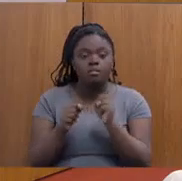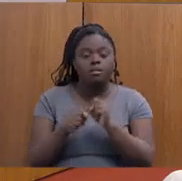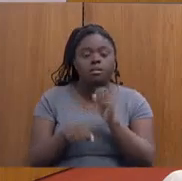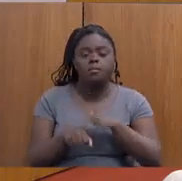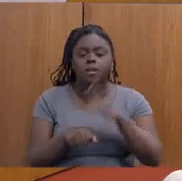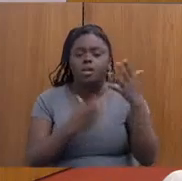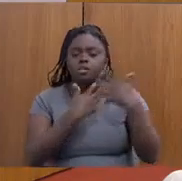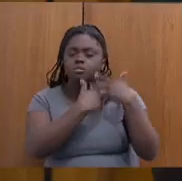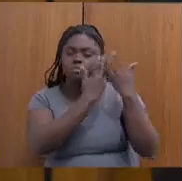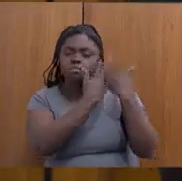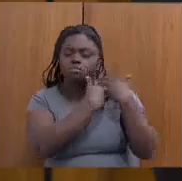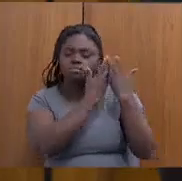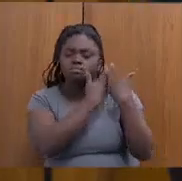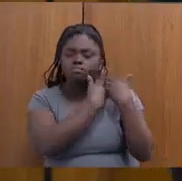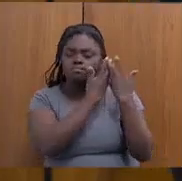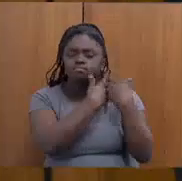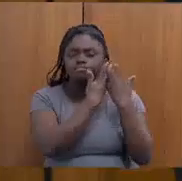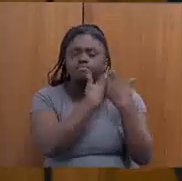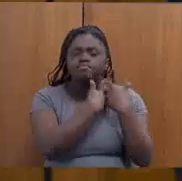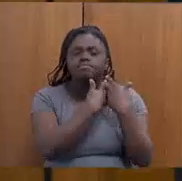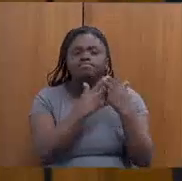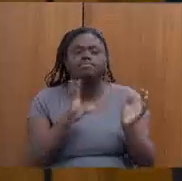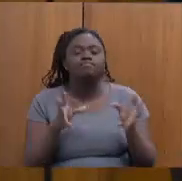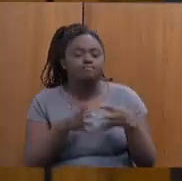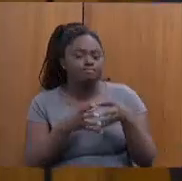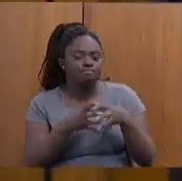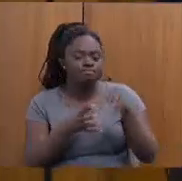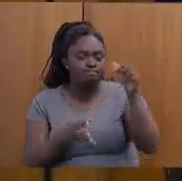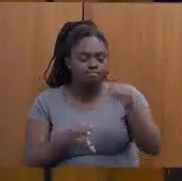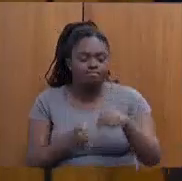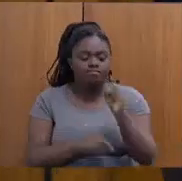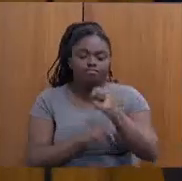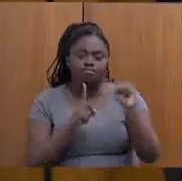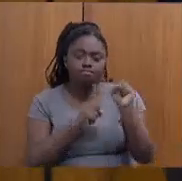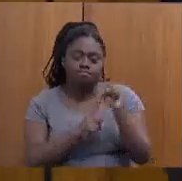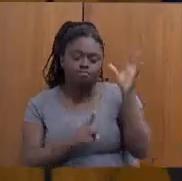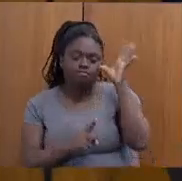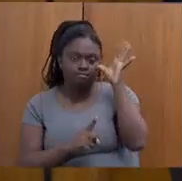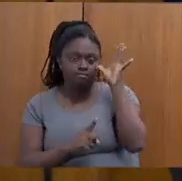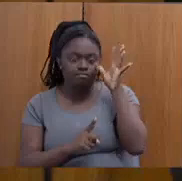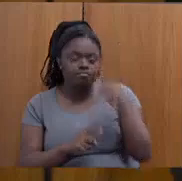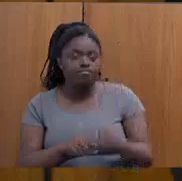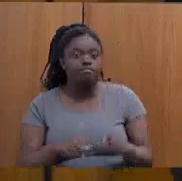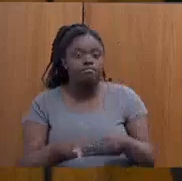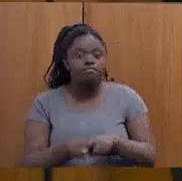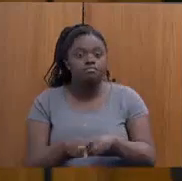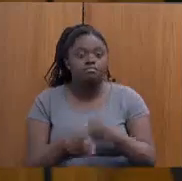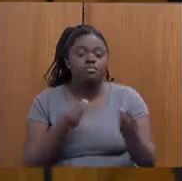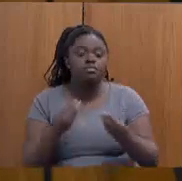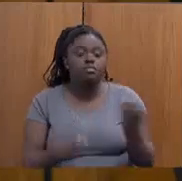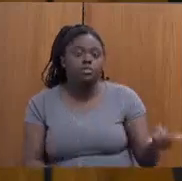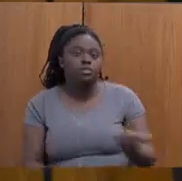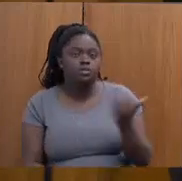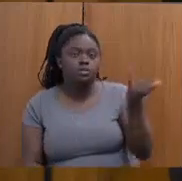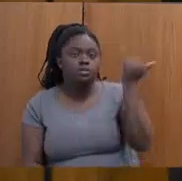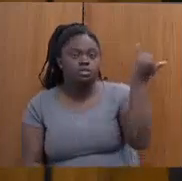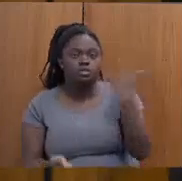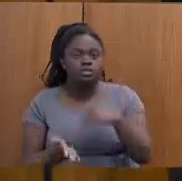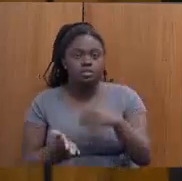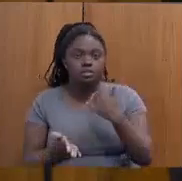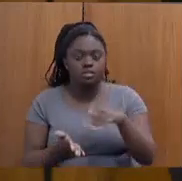reflexão, a equipe está aqui, a sociedade nos acompanha, da importância da secretaria,